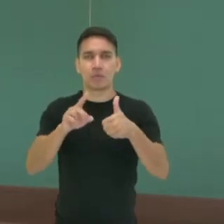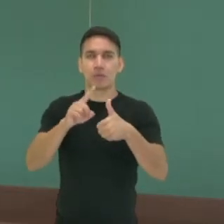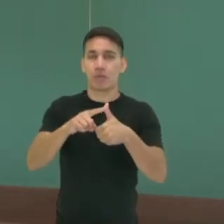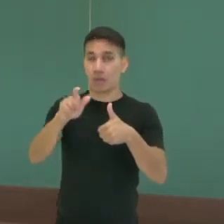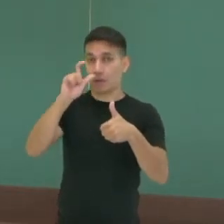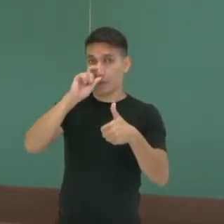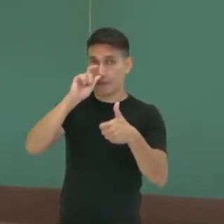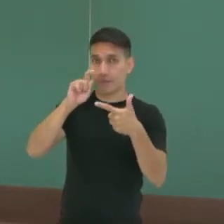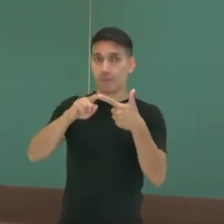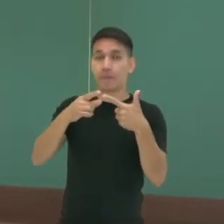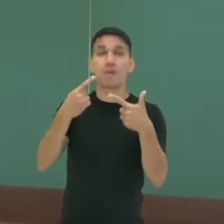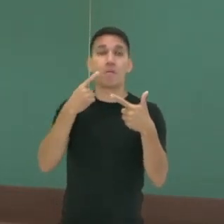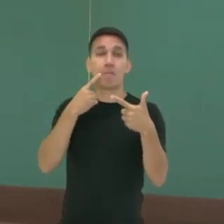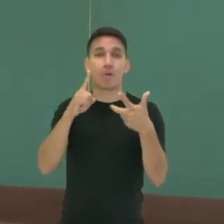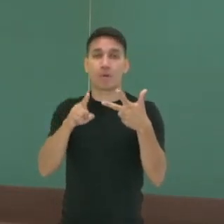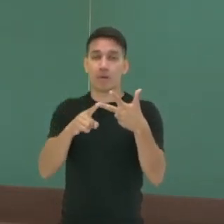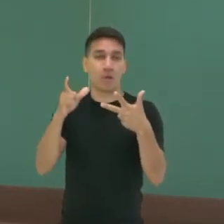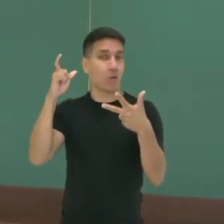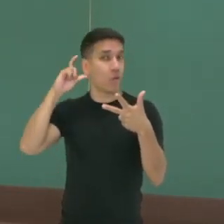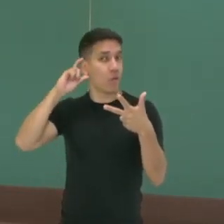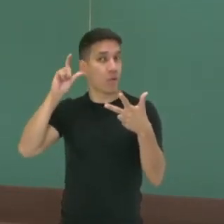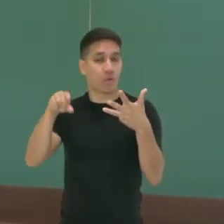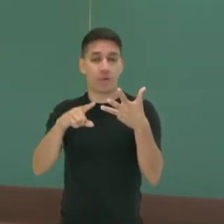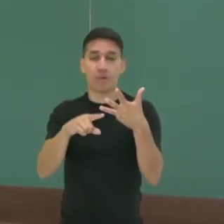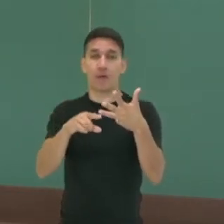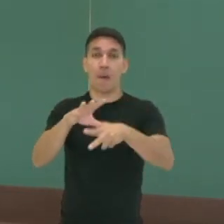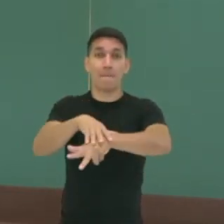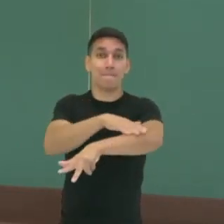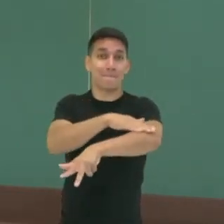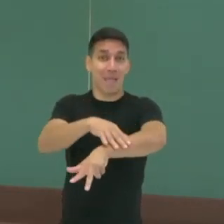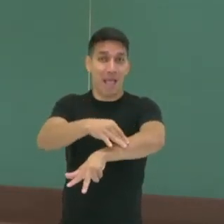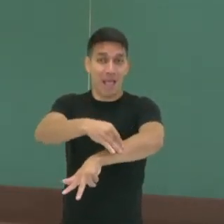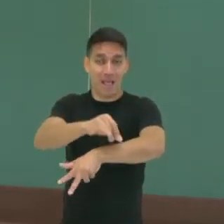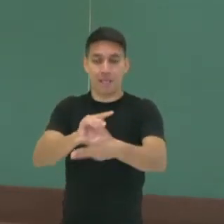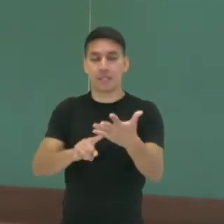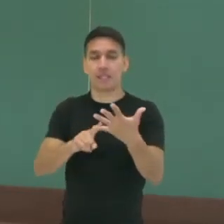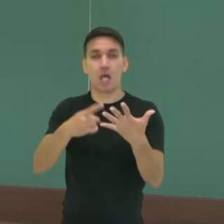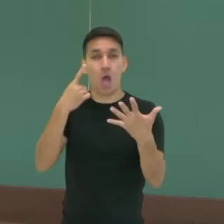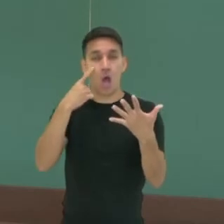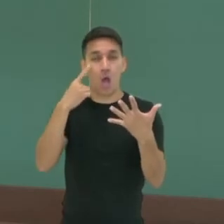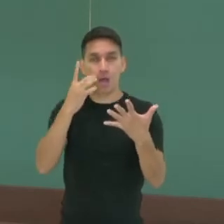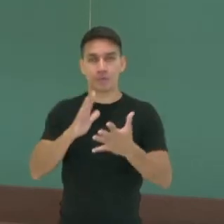boca, orelha, pele e os olhos.